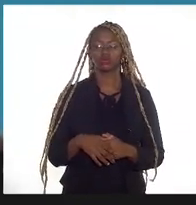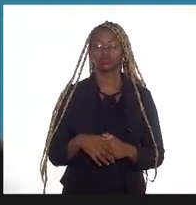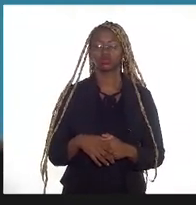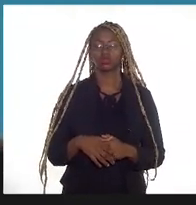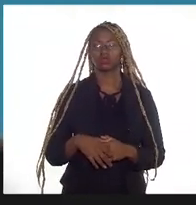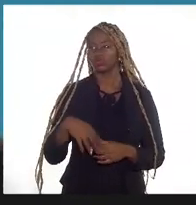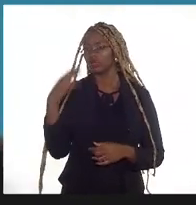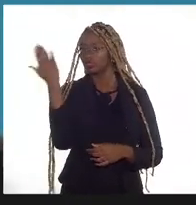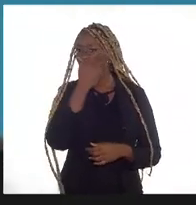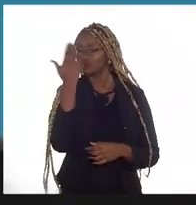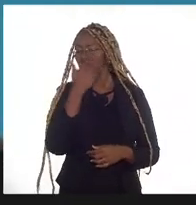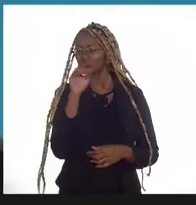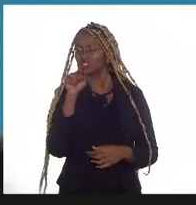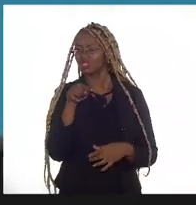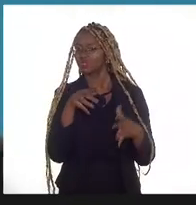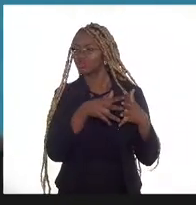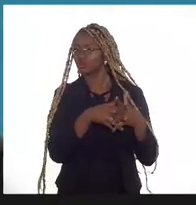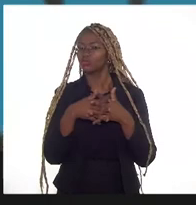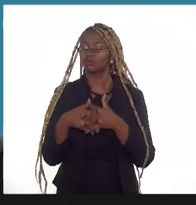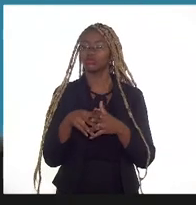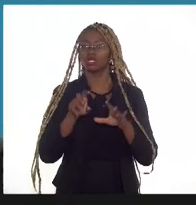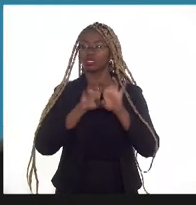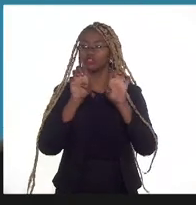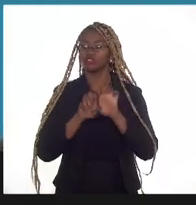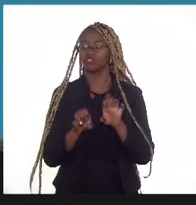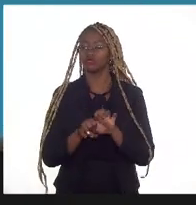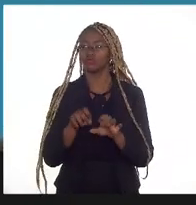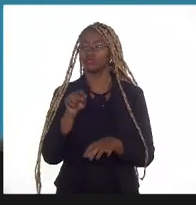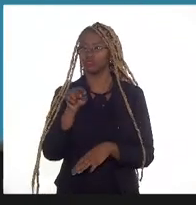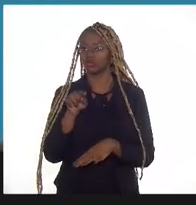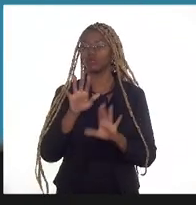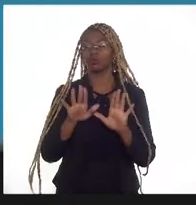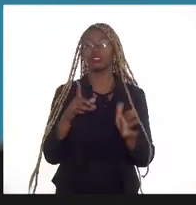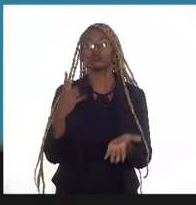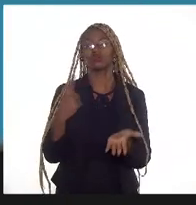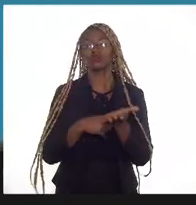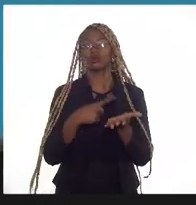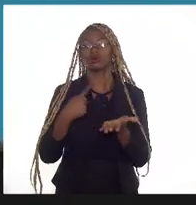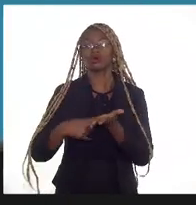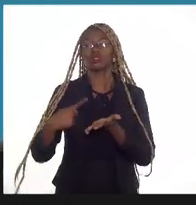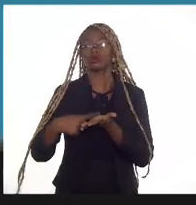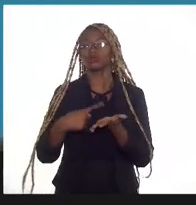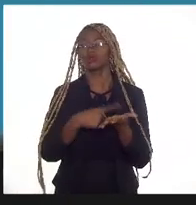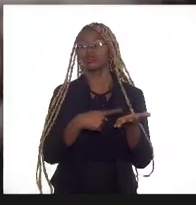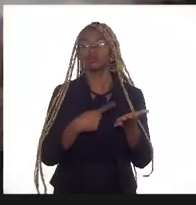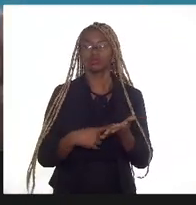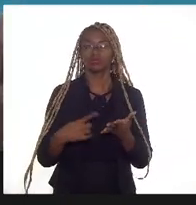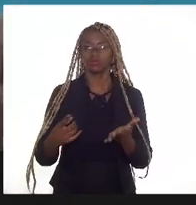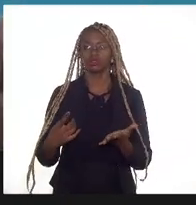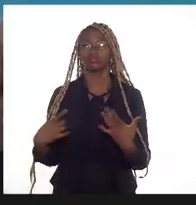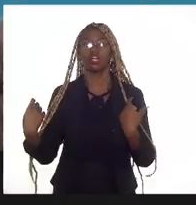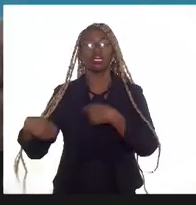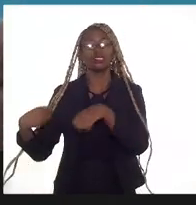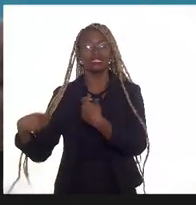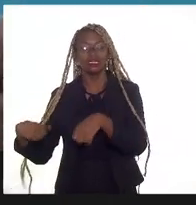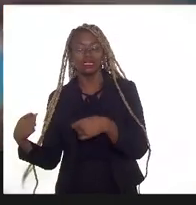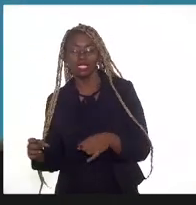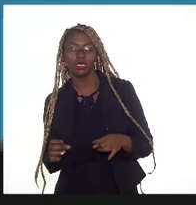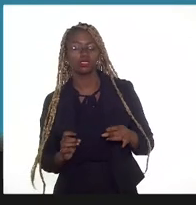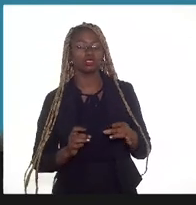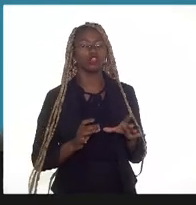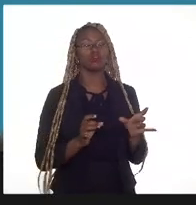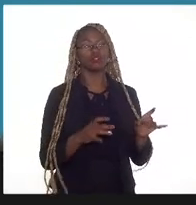enxerga como ponto crítico a infraestrutura e sim, esses acordos, a oferta e demanda tem que conseguir